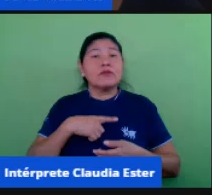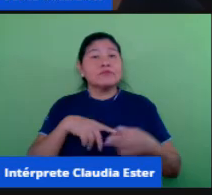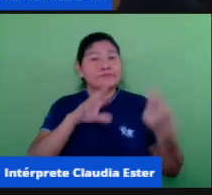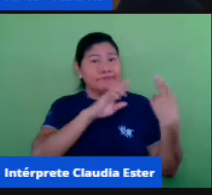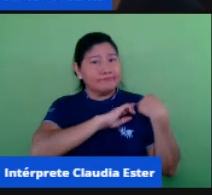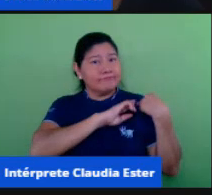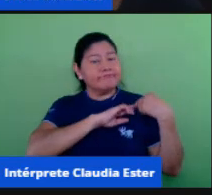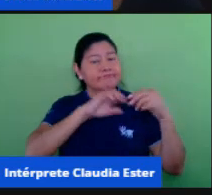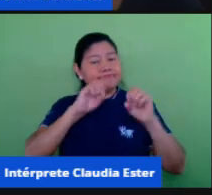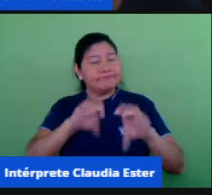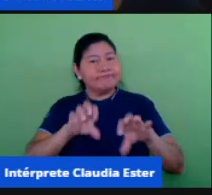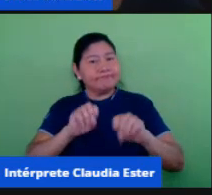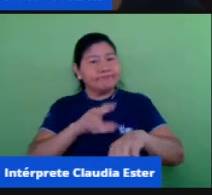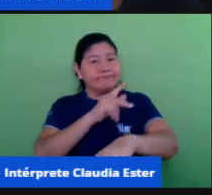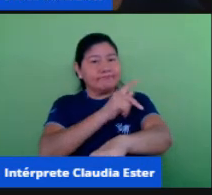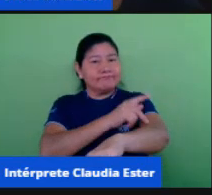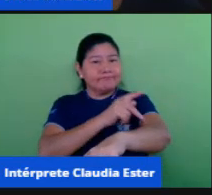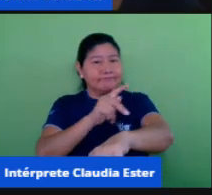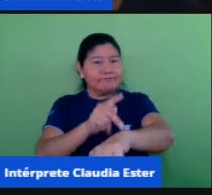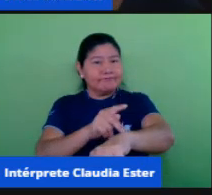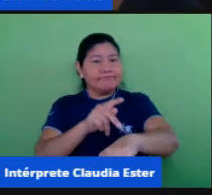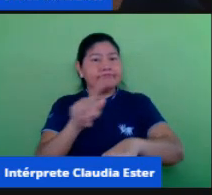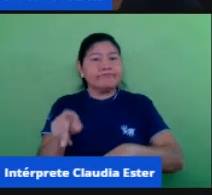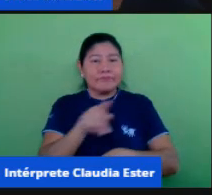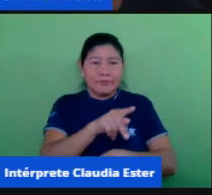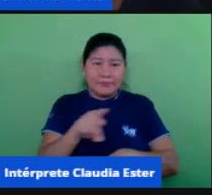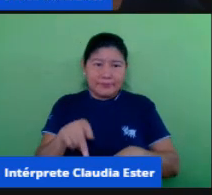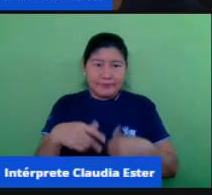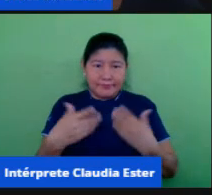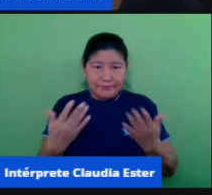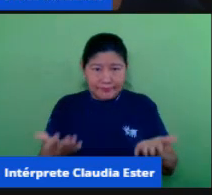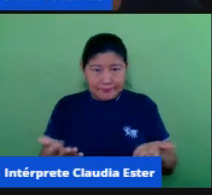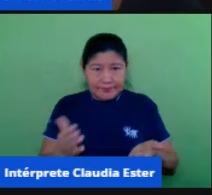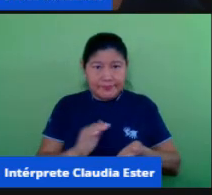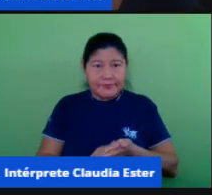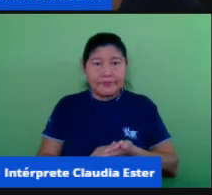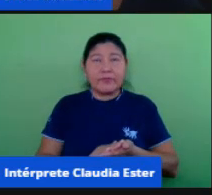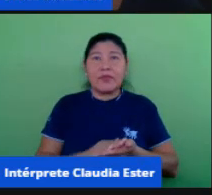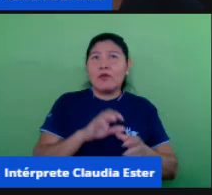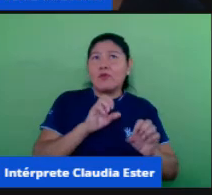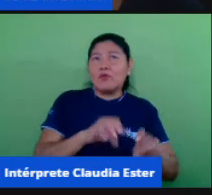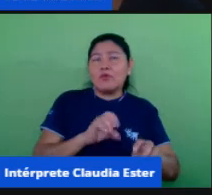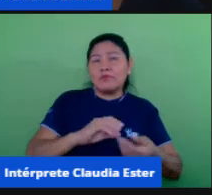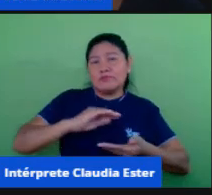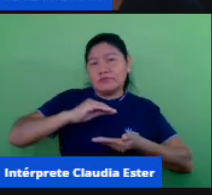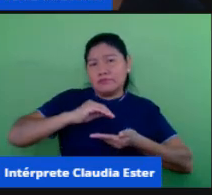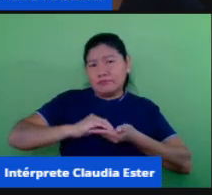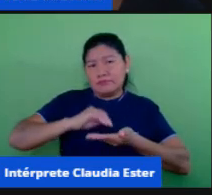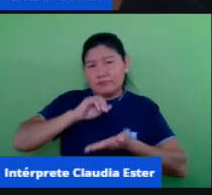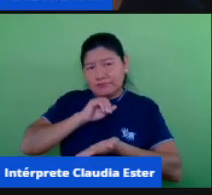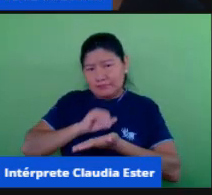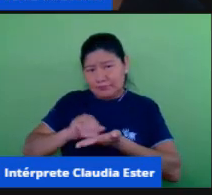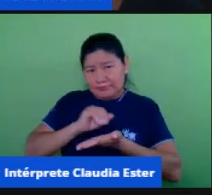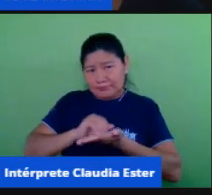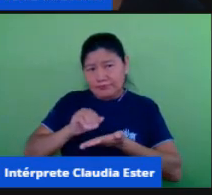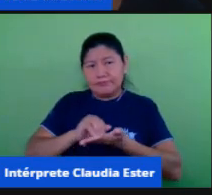que ocupamos no momento na REM, na Educação Básica, na CEMED,